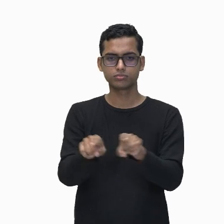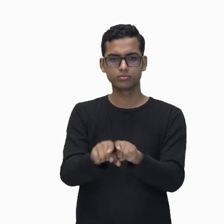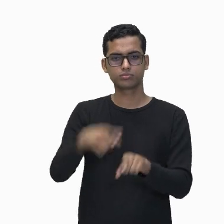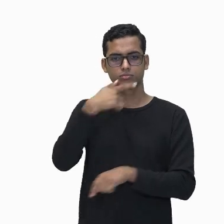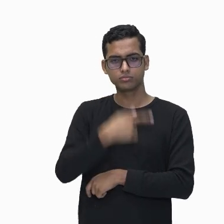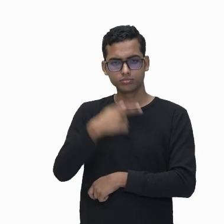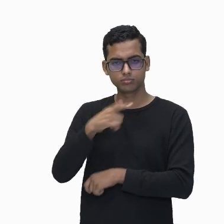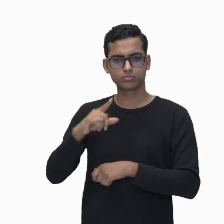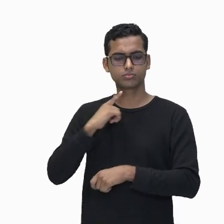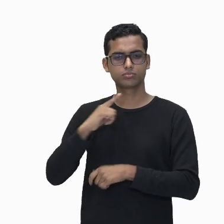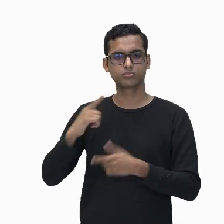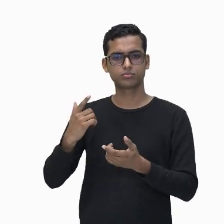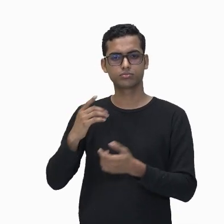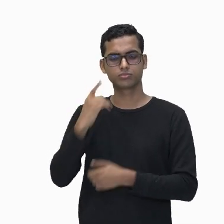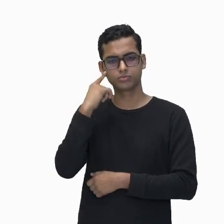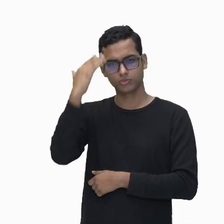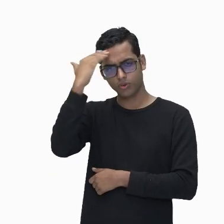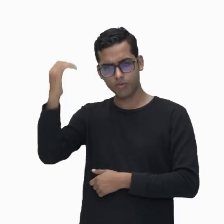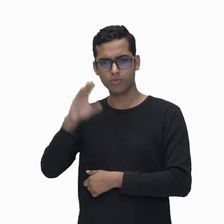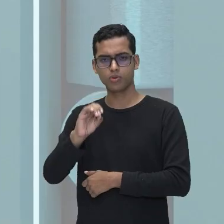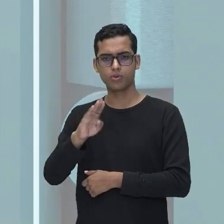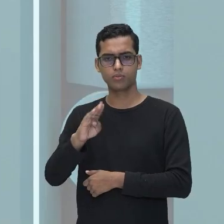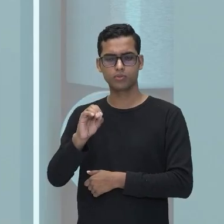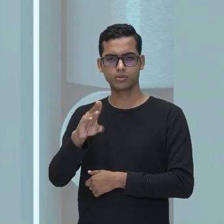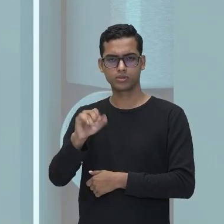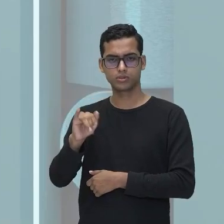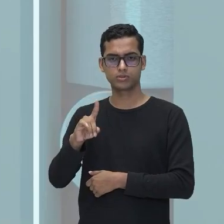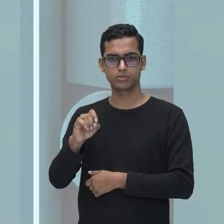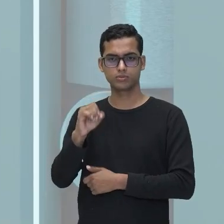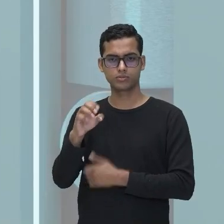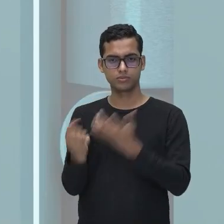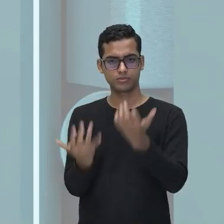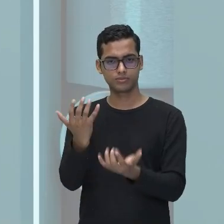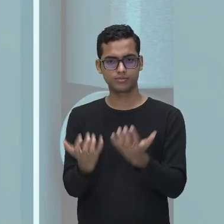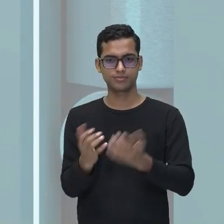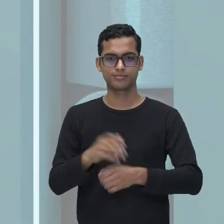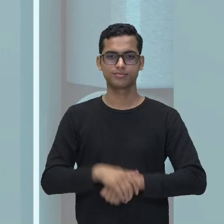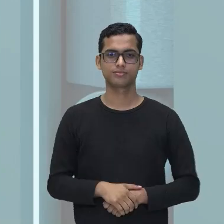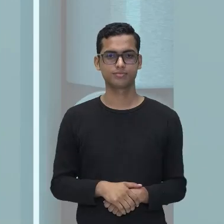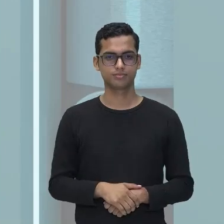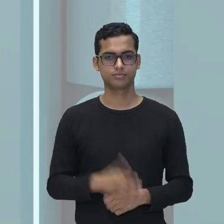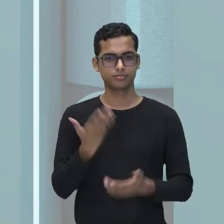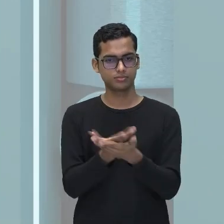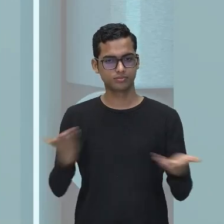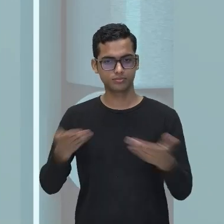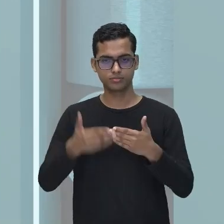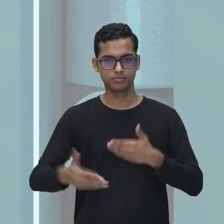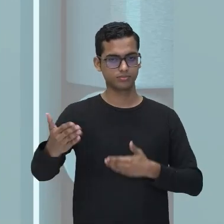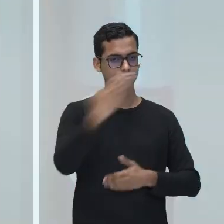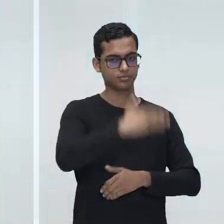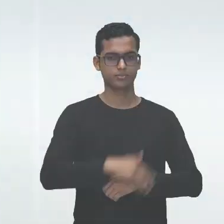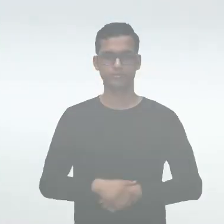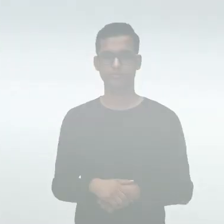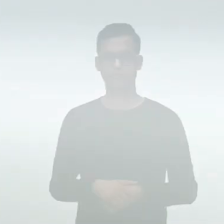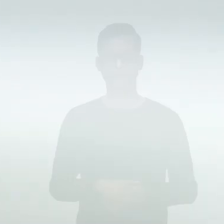Gregório de Matos, o Boca do Inferno. Então, olha a aula que temos para hoje. Bora lá?